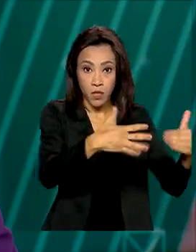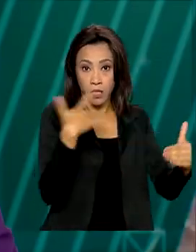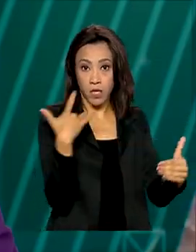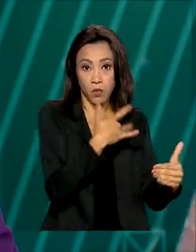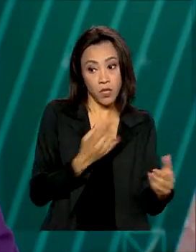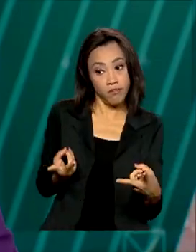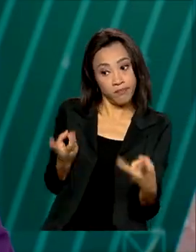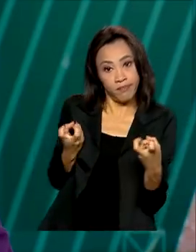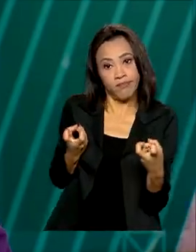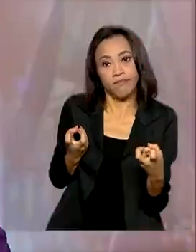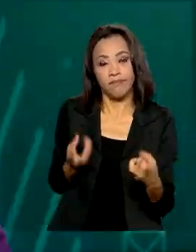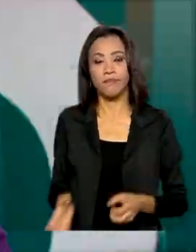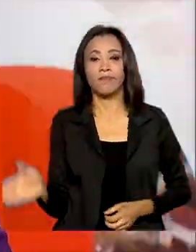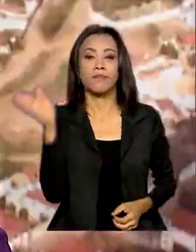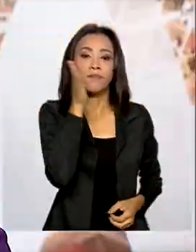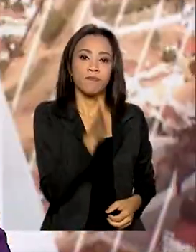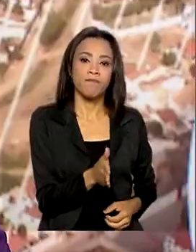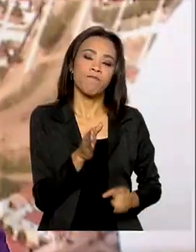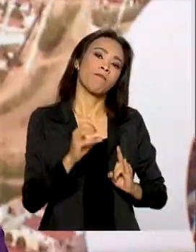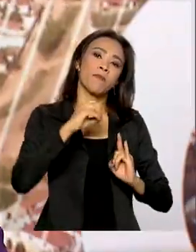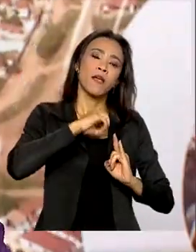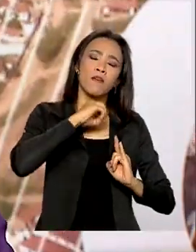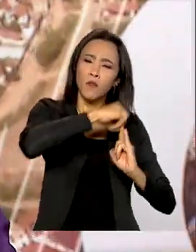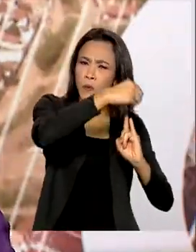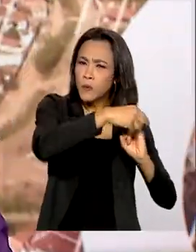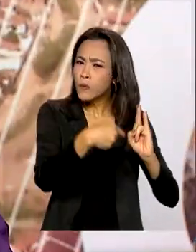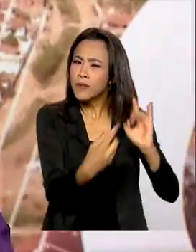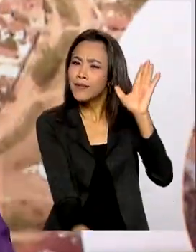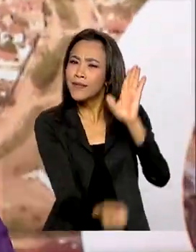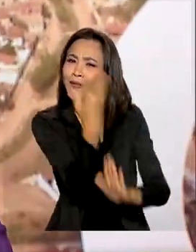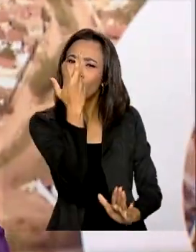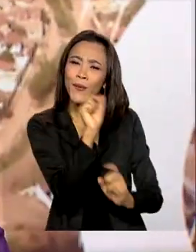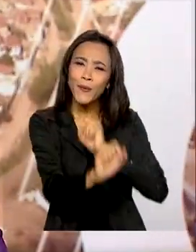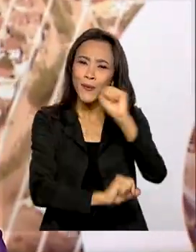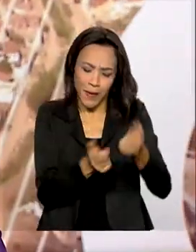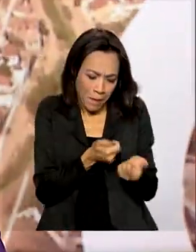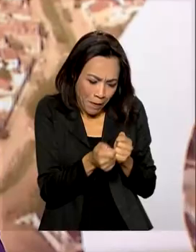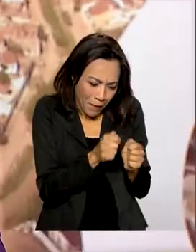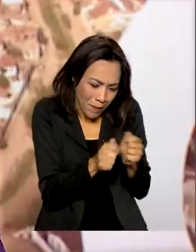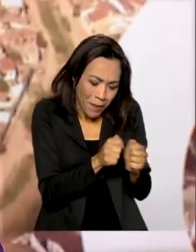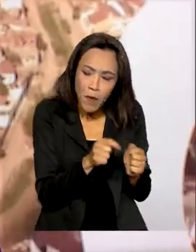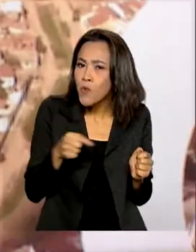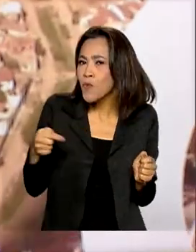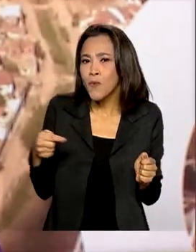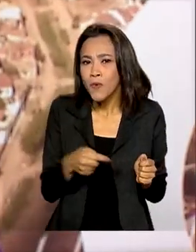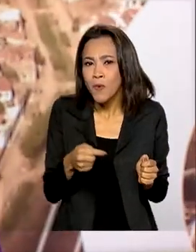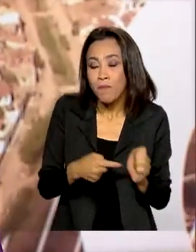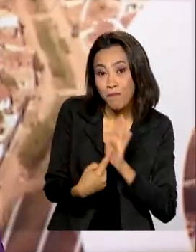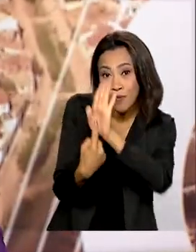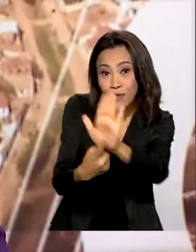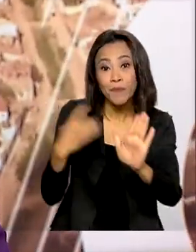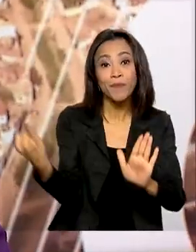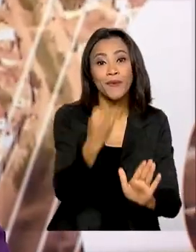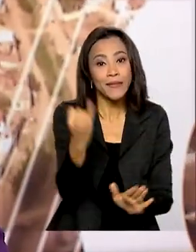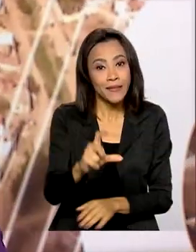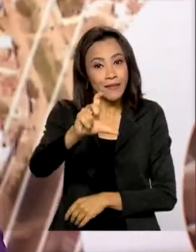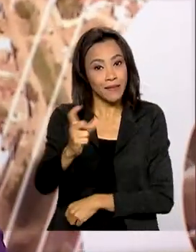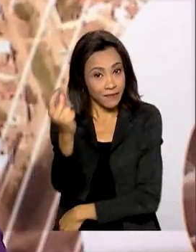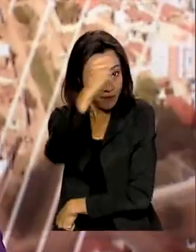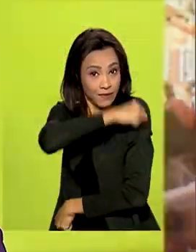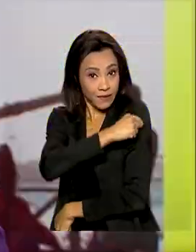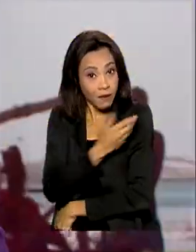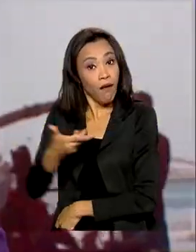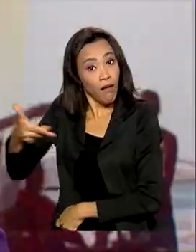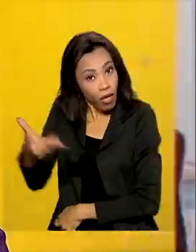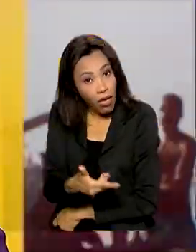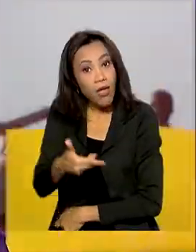A Fiocruz criou uma série em formato de videogame para reforçar a importância da vacinação. Originalmente voltada